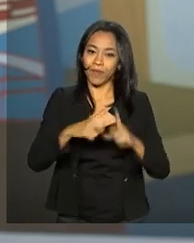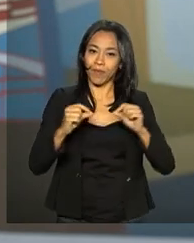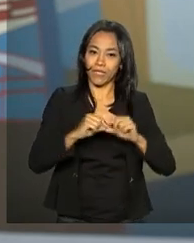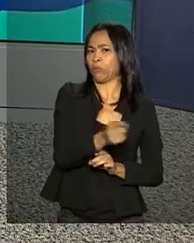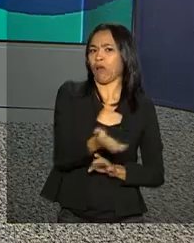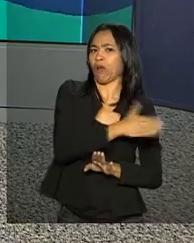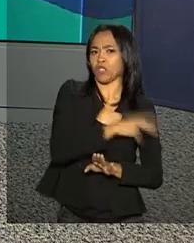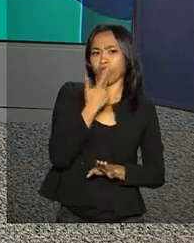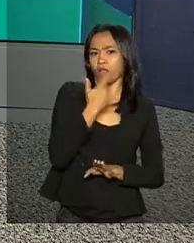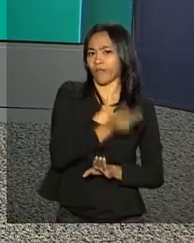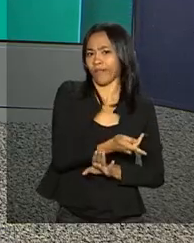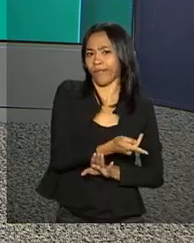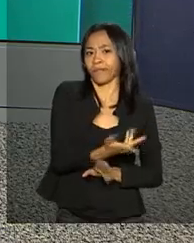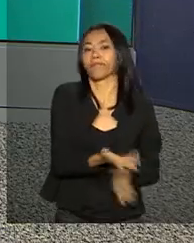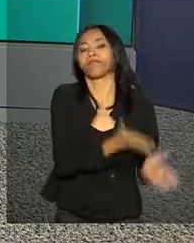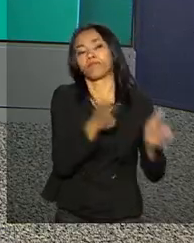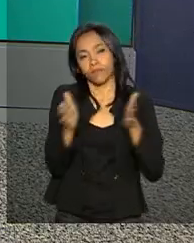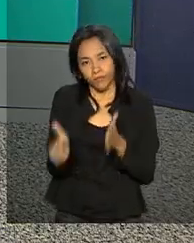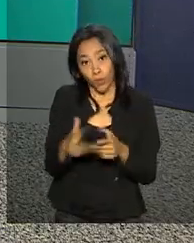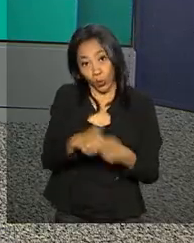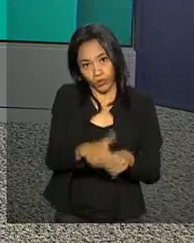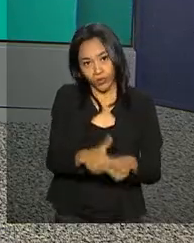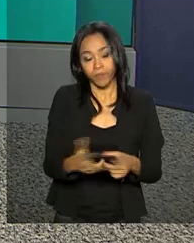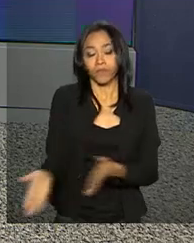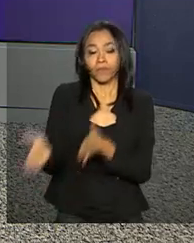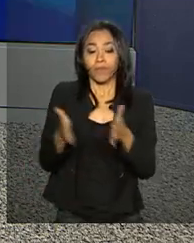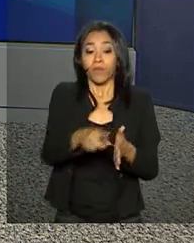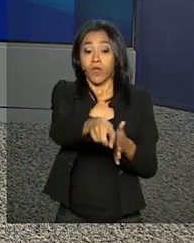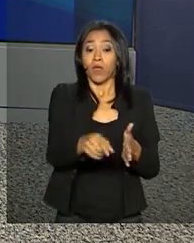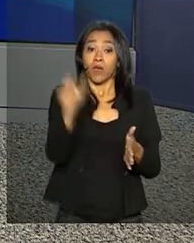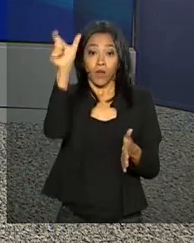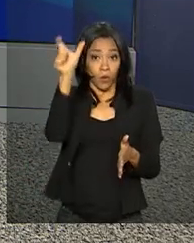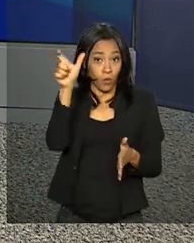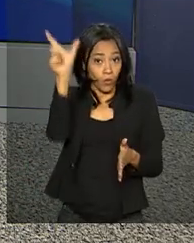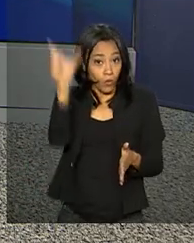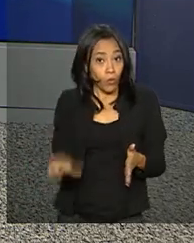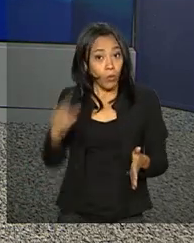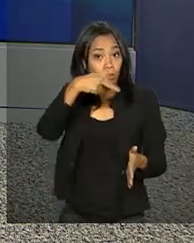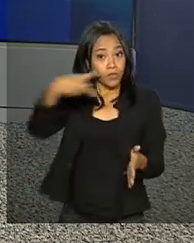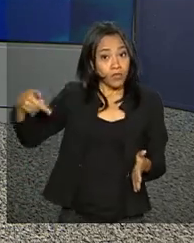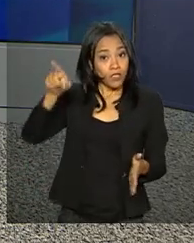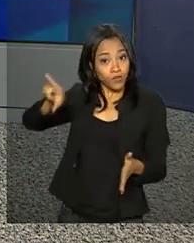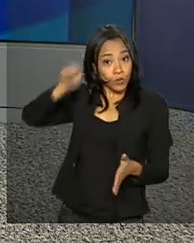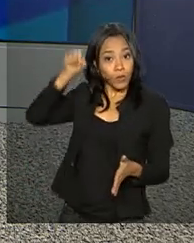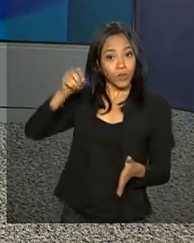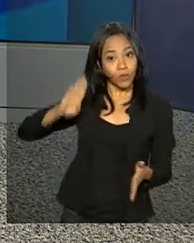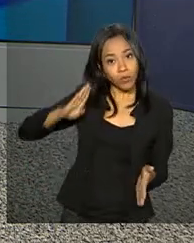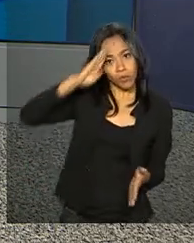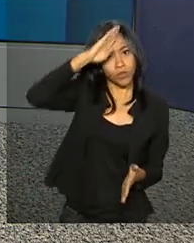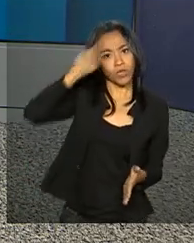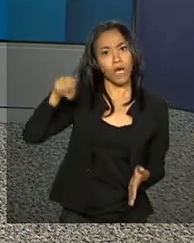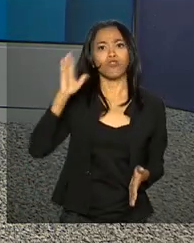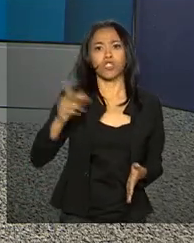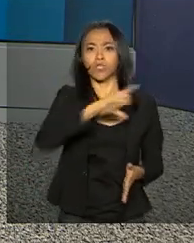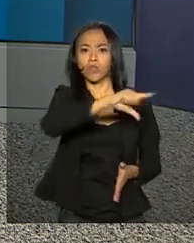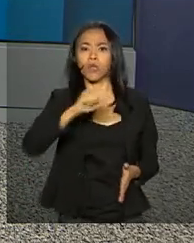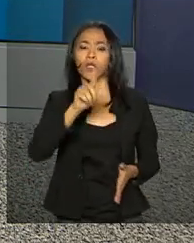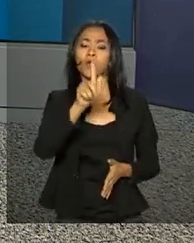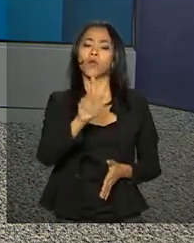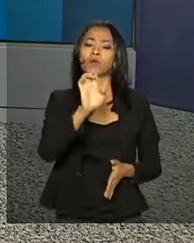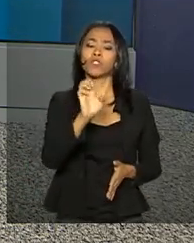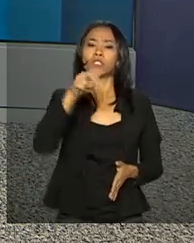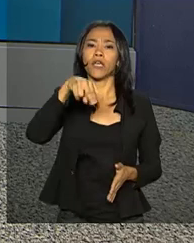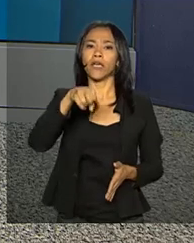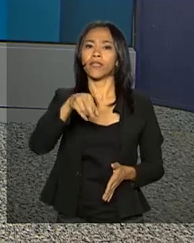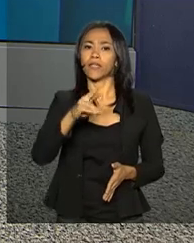de Brasília. E olha, agora há pouco pelas redes sociais, o presidente eleito Jair Bolsonaro comunicou a indicação do general de divisão Carlos